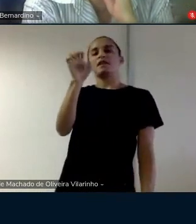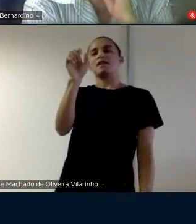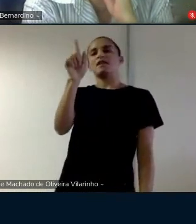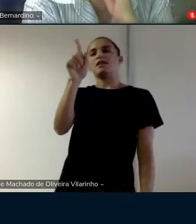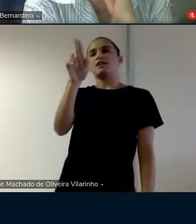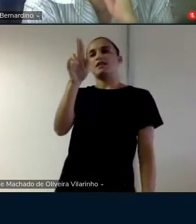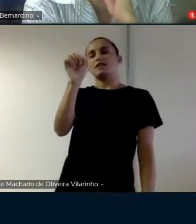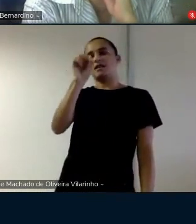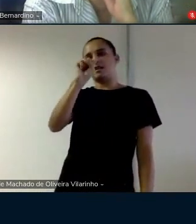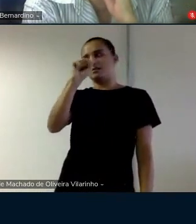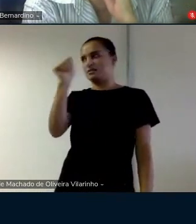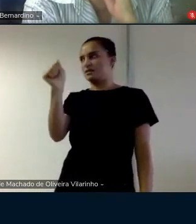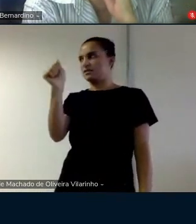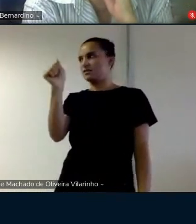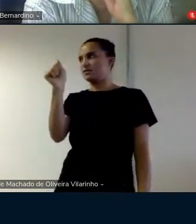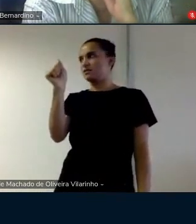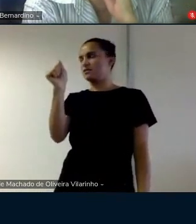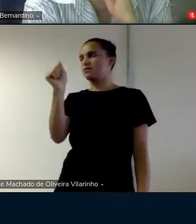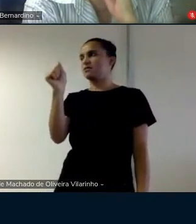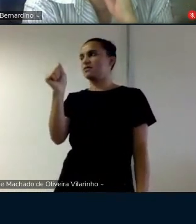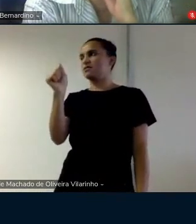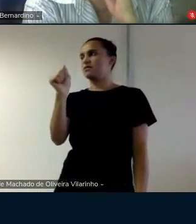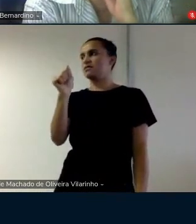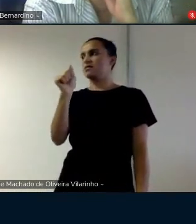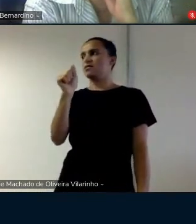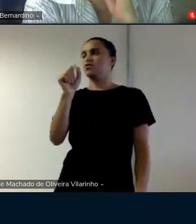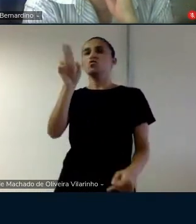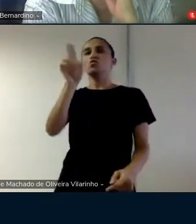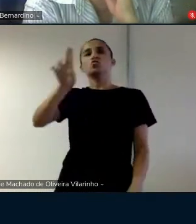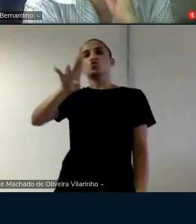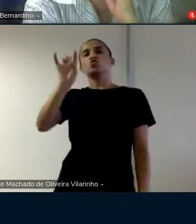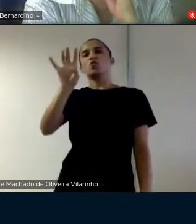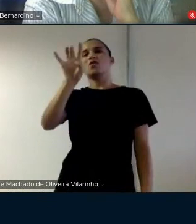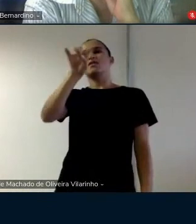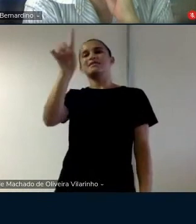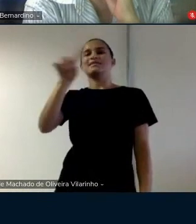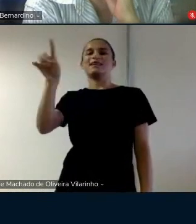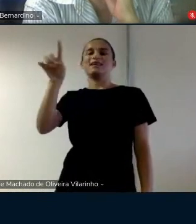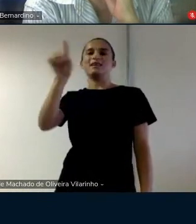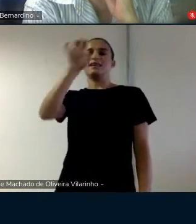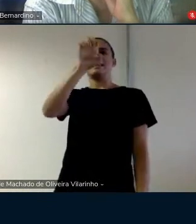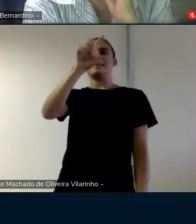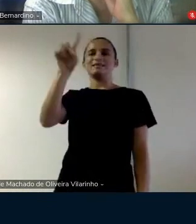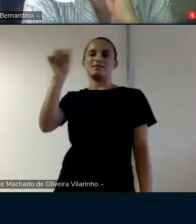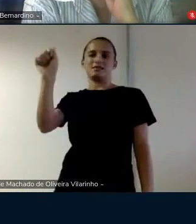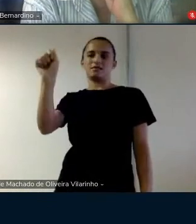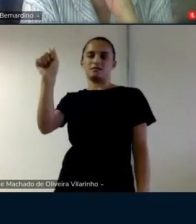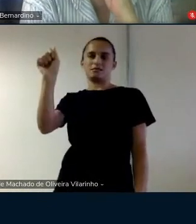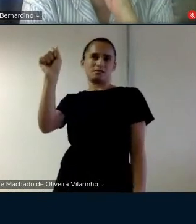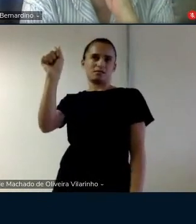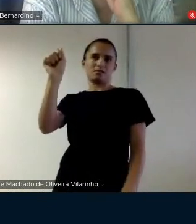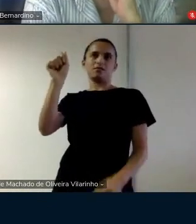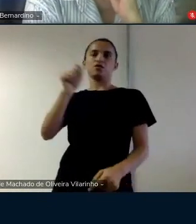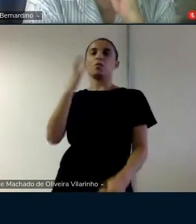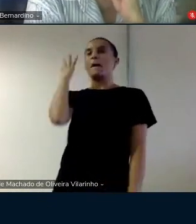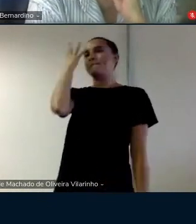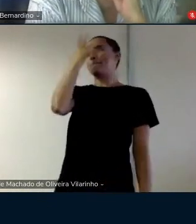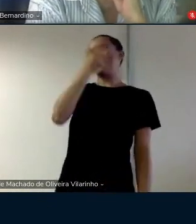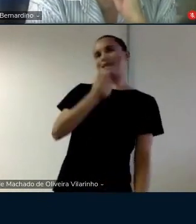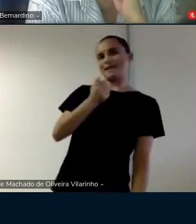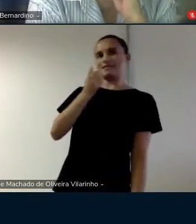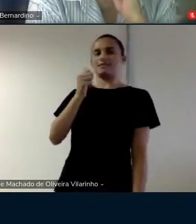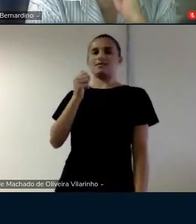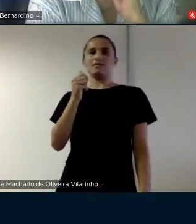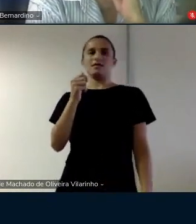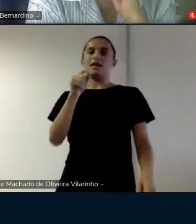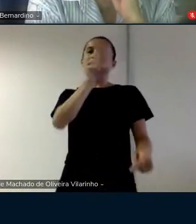no caso a gente pegou só com o caso com o Z professora de beleza de tristeza foi esse ex que pegou a gente não ah não pegou